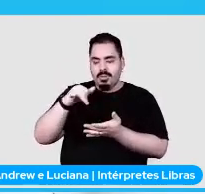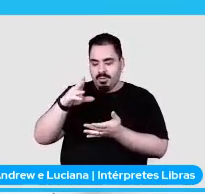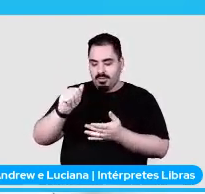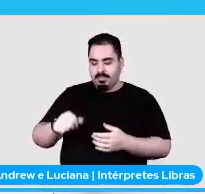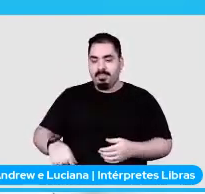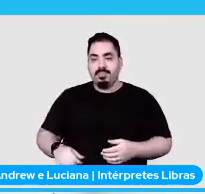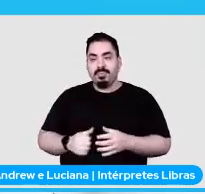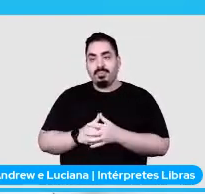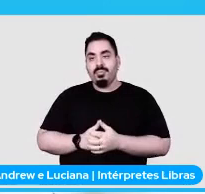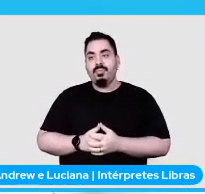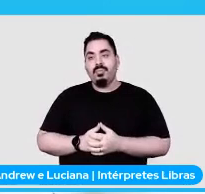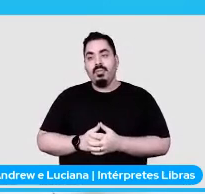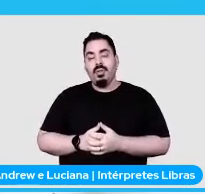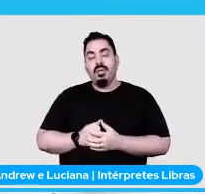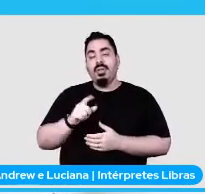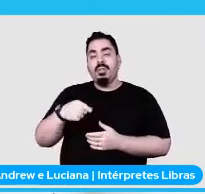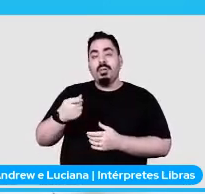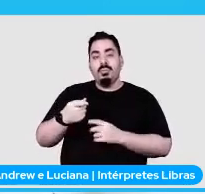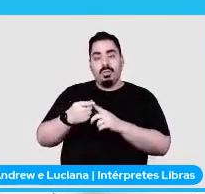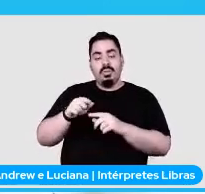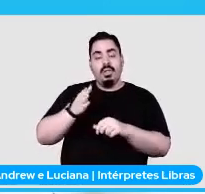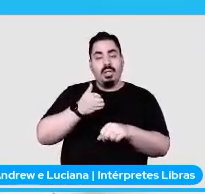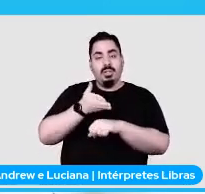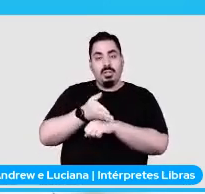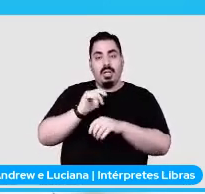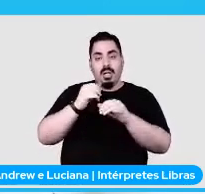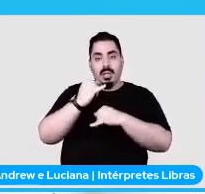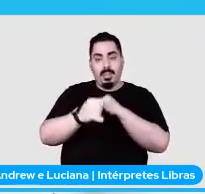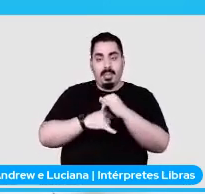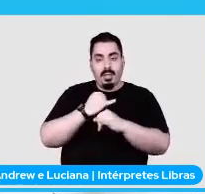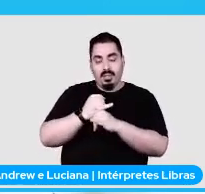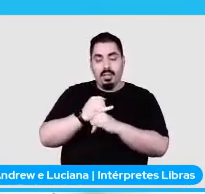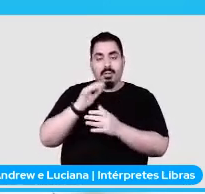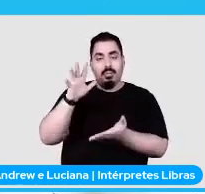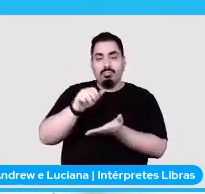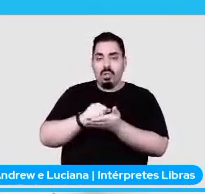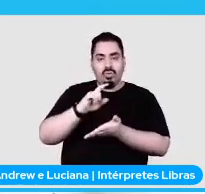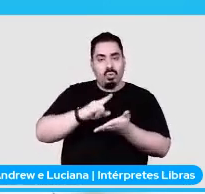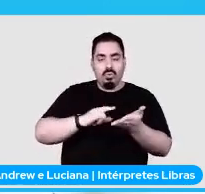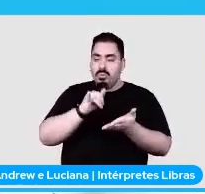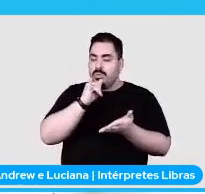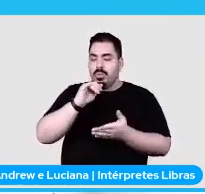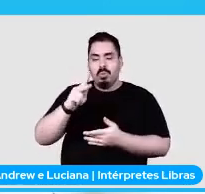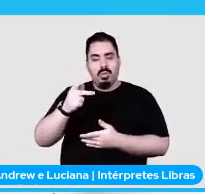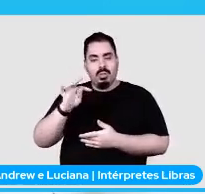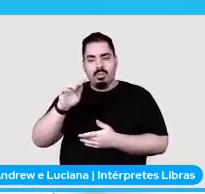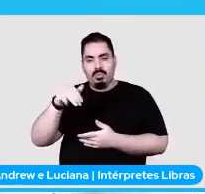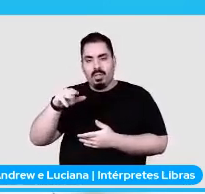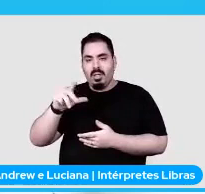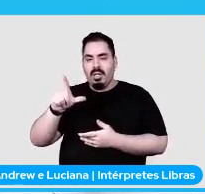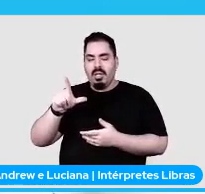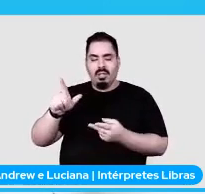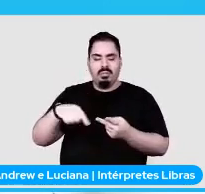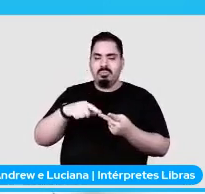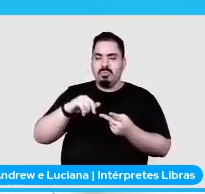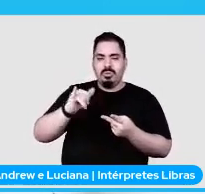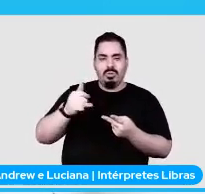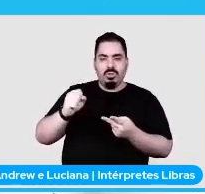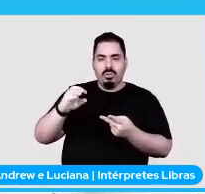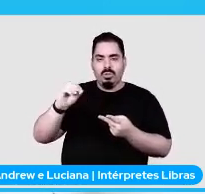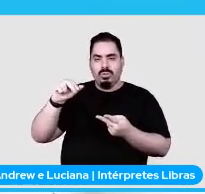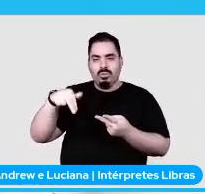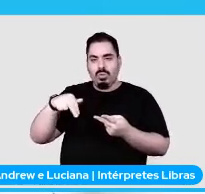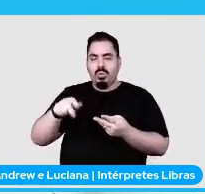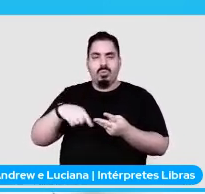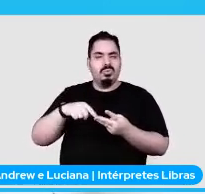pega esse request, ele vai na internet e baixa o documento, seja ele um arquivo HTML, seja ele um JSON, seja ele um XML, enfim. E ele